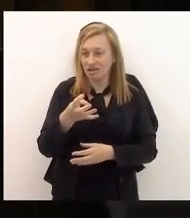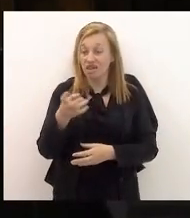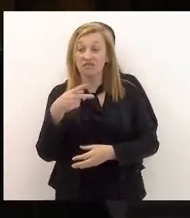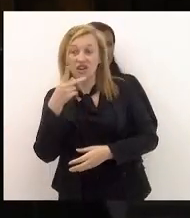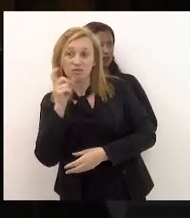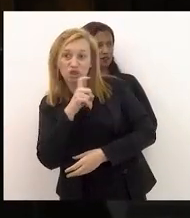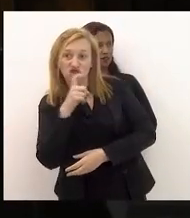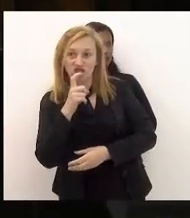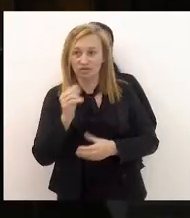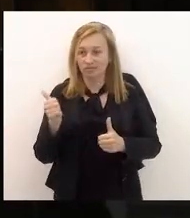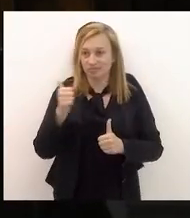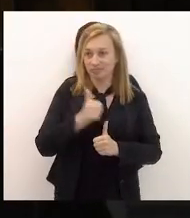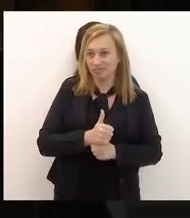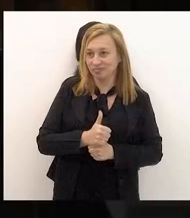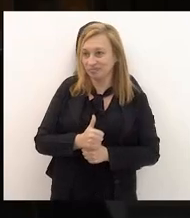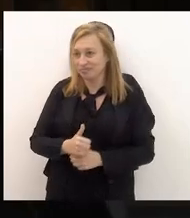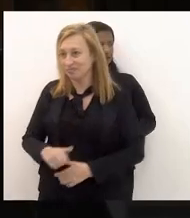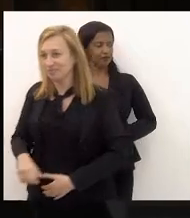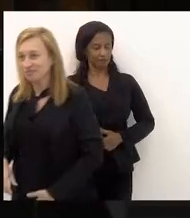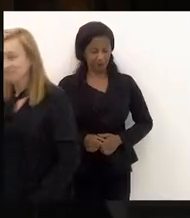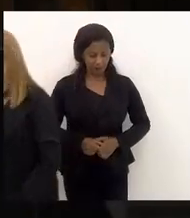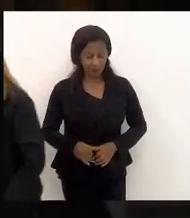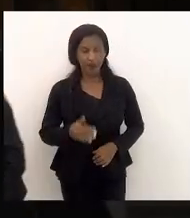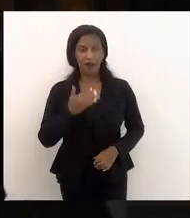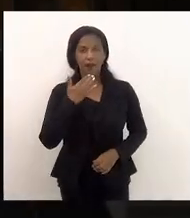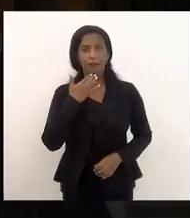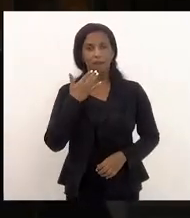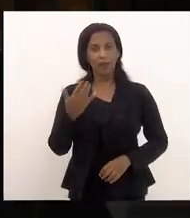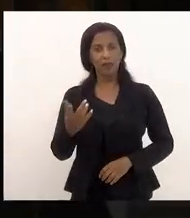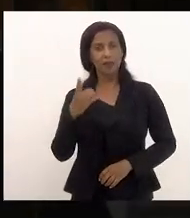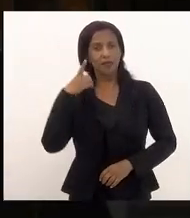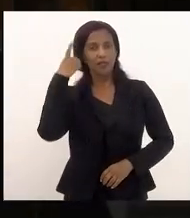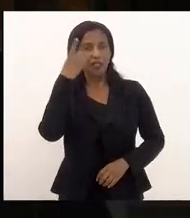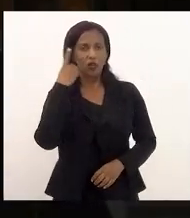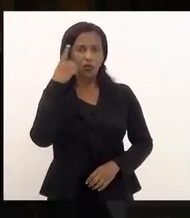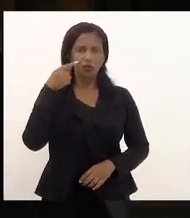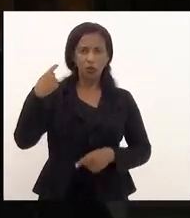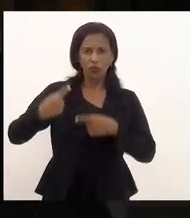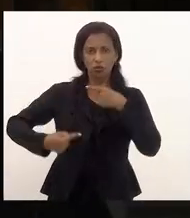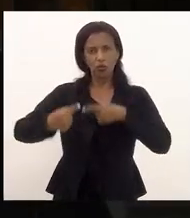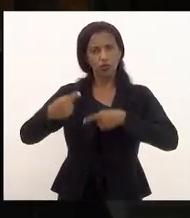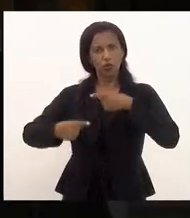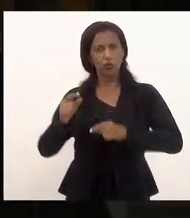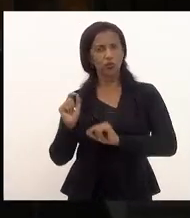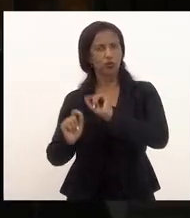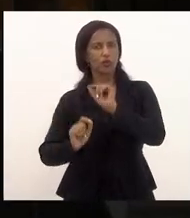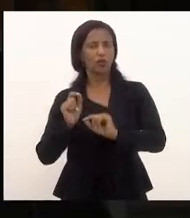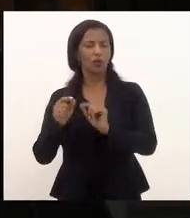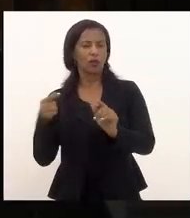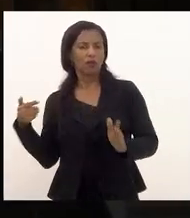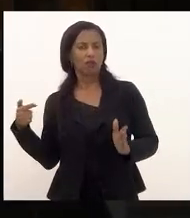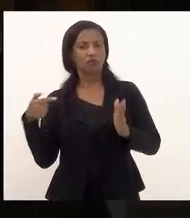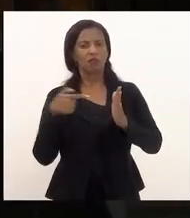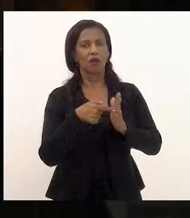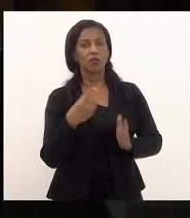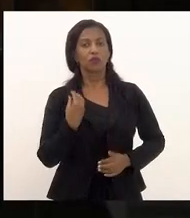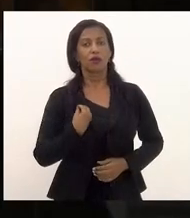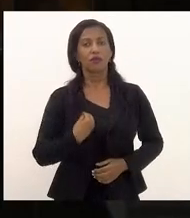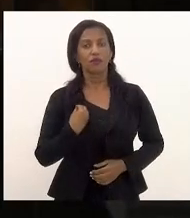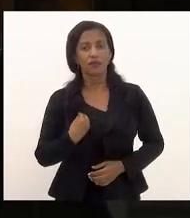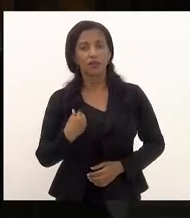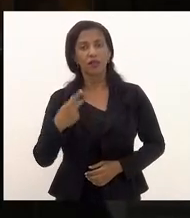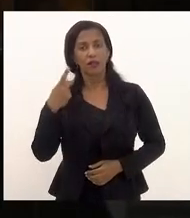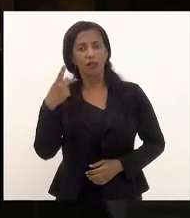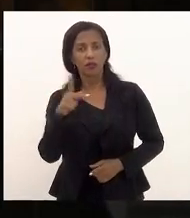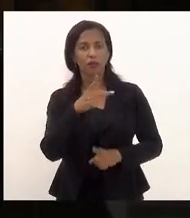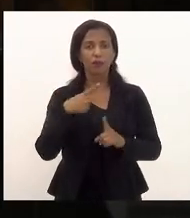mentiras peça que o deputado que te representa discuta tecnicamente aquilo que vai afetar a sua vida a sua